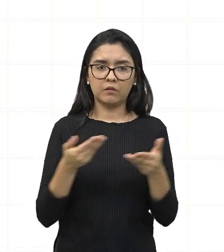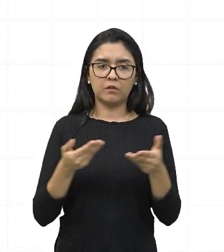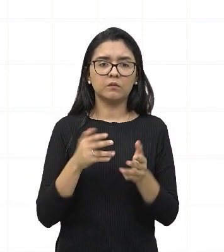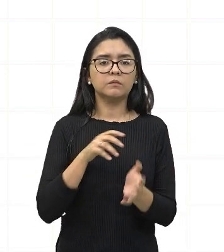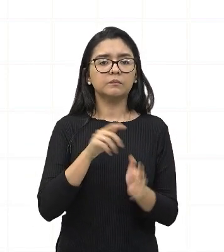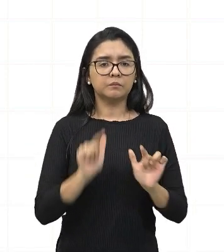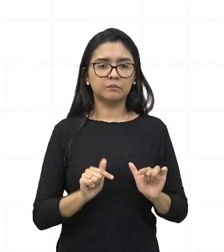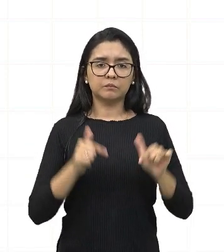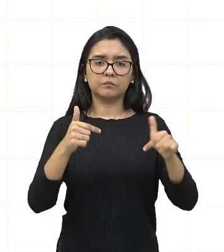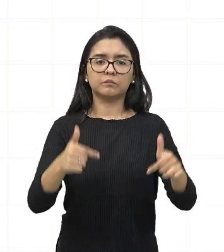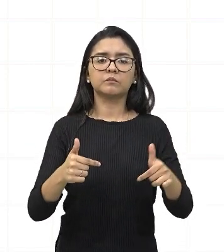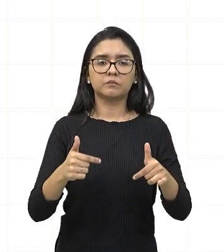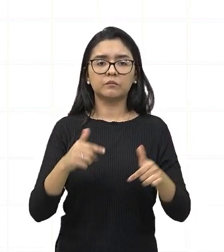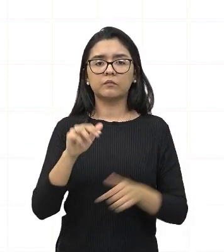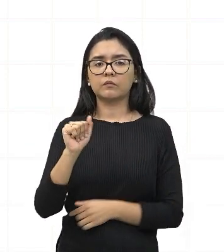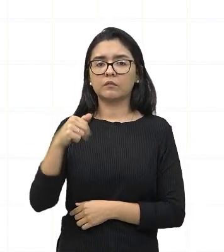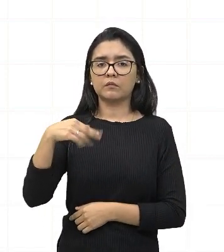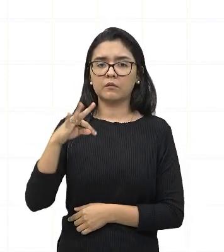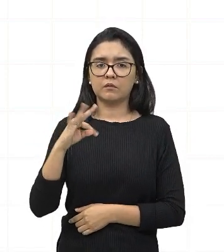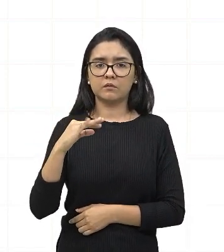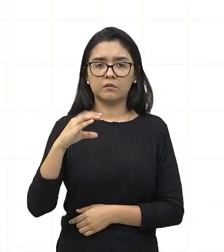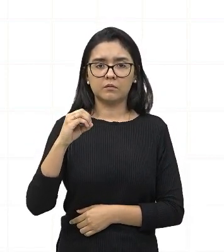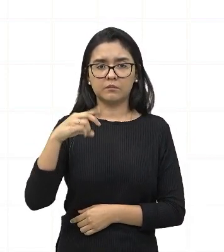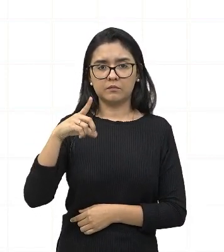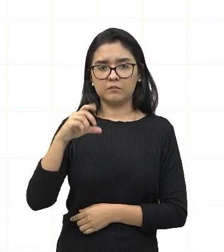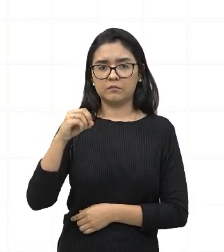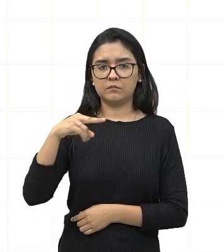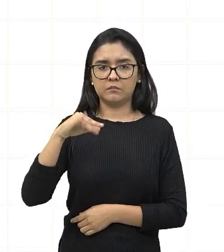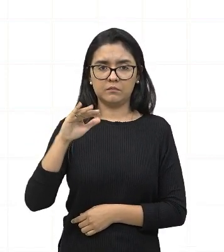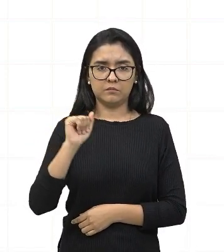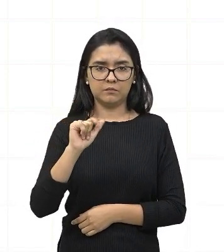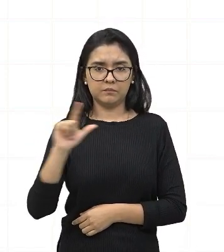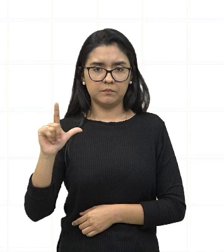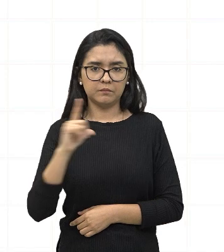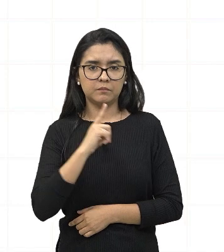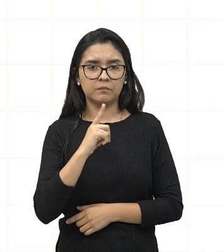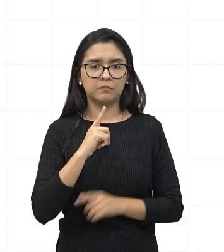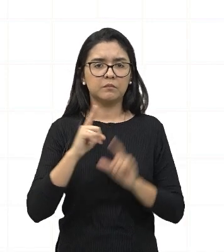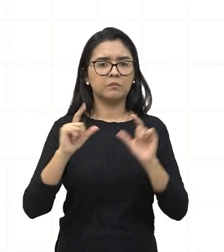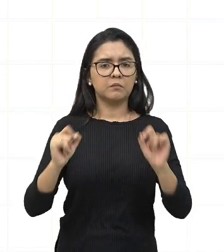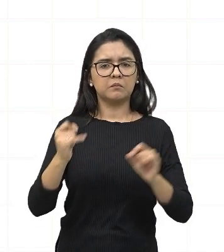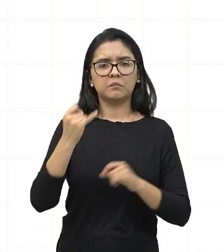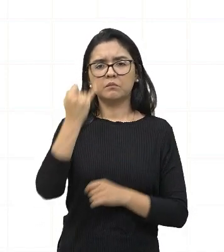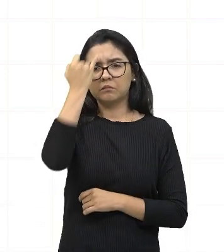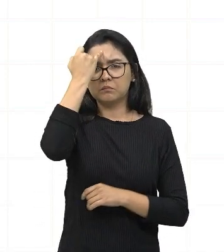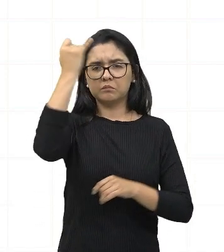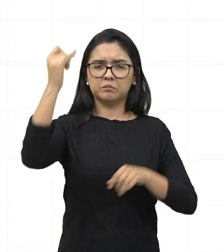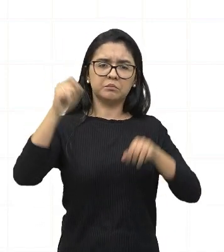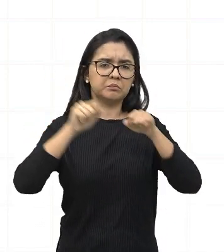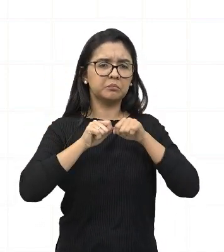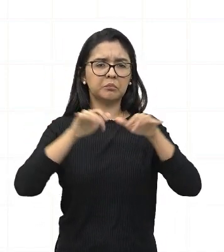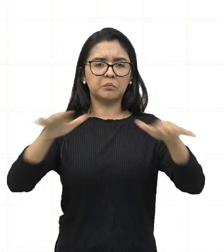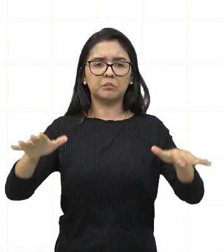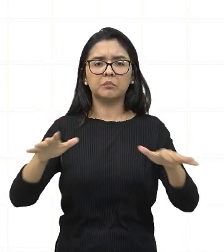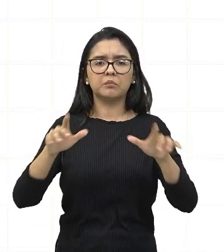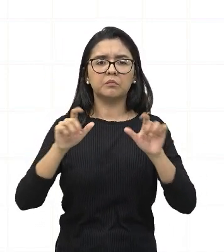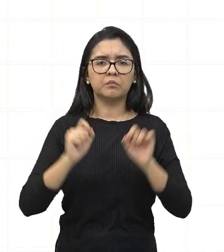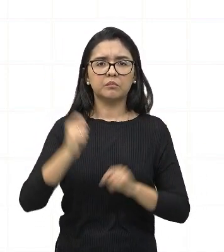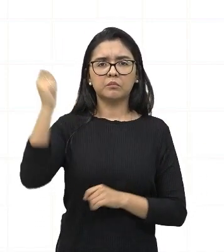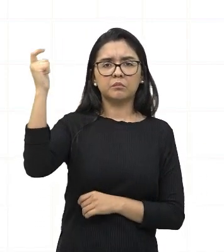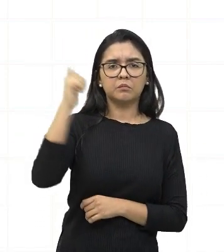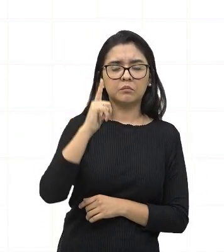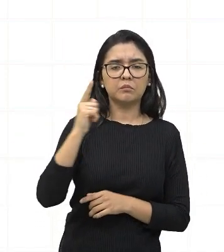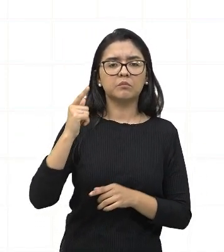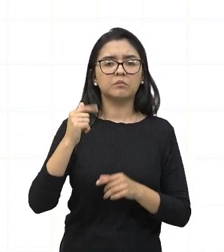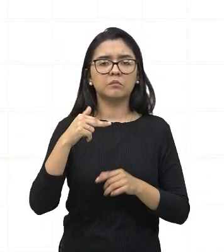é uma das questões que surge a partir desses ideais que se disseminaram pelo mundo, da questão do iluminismo, da questão